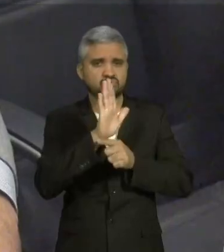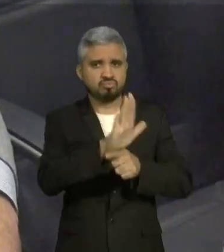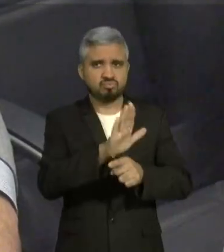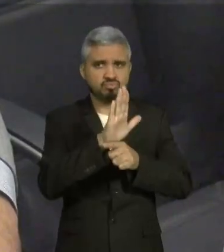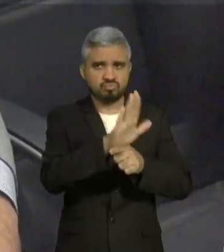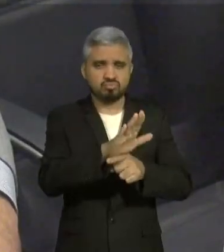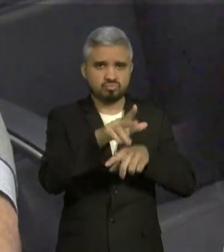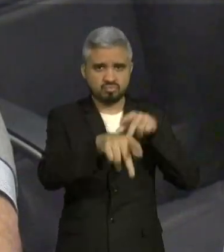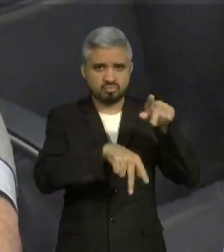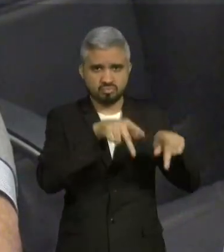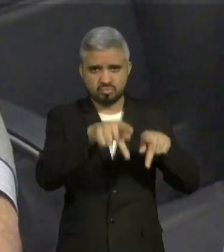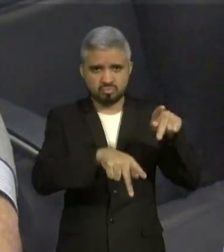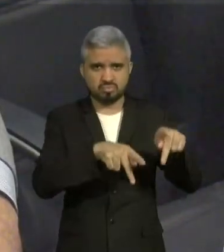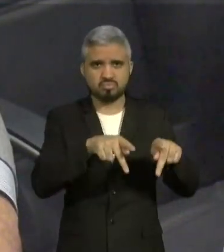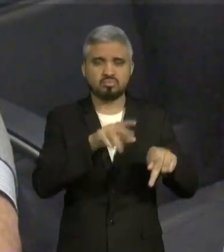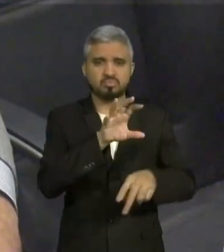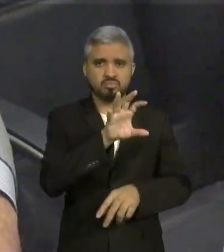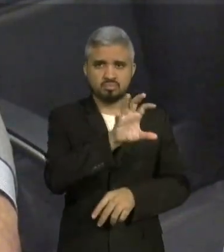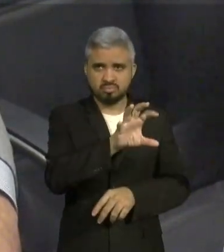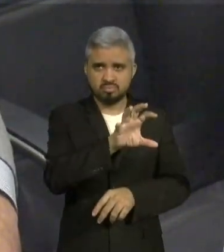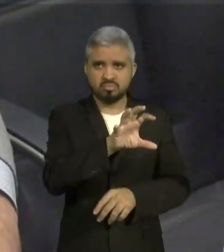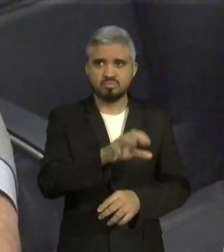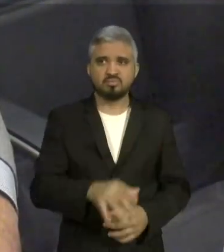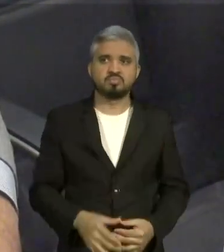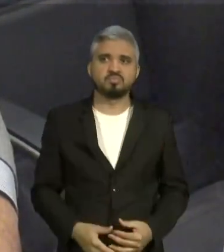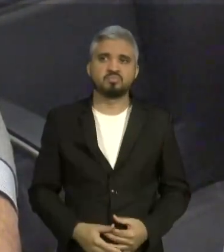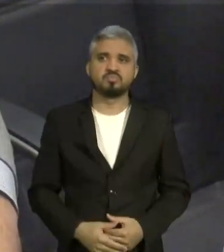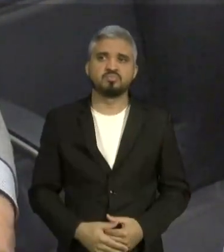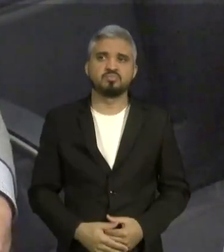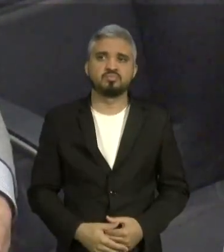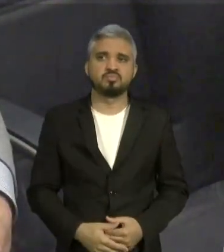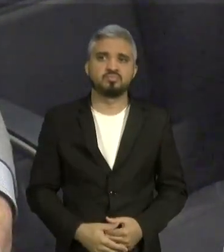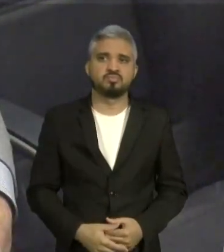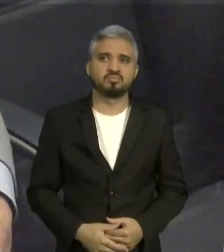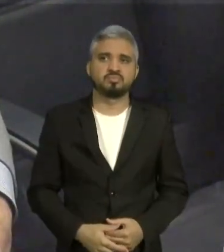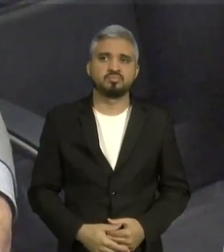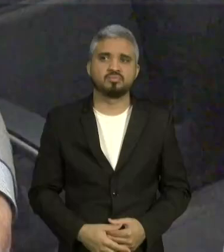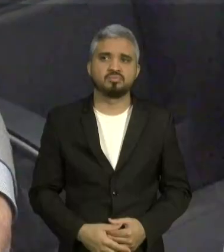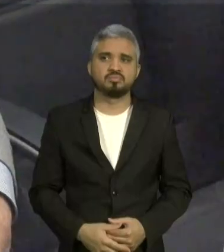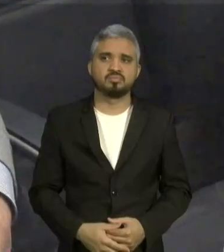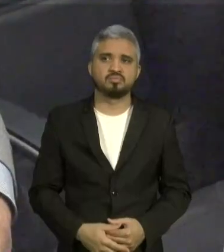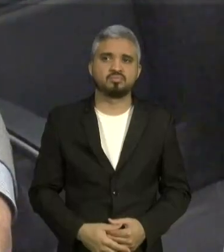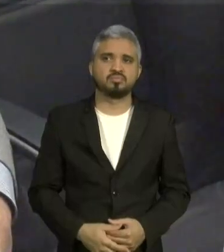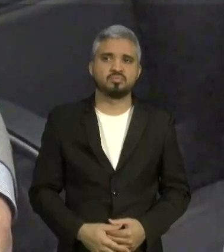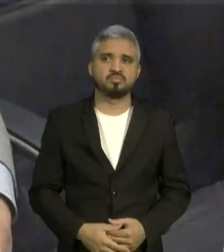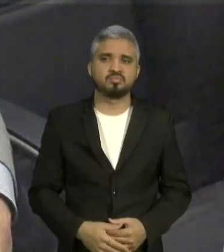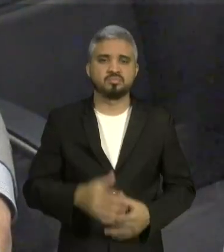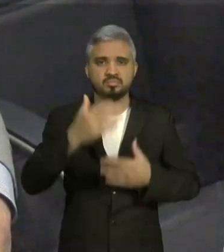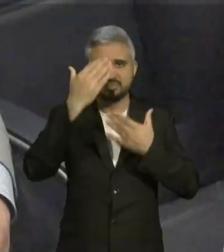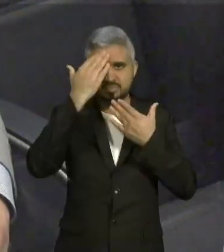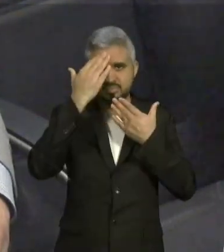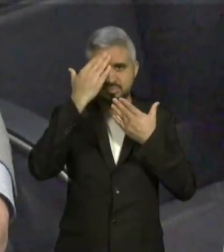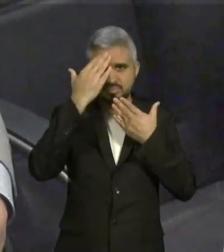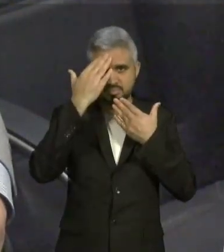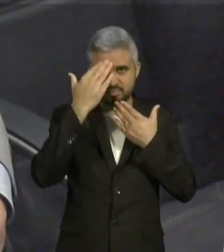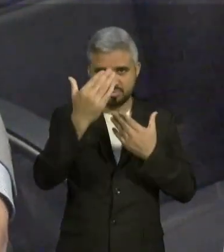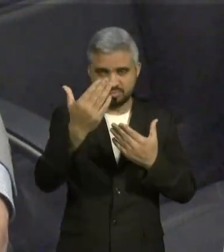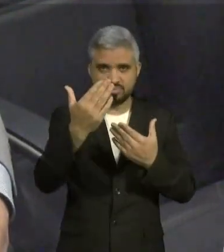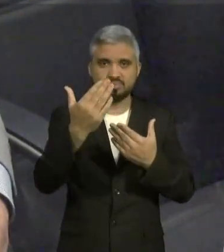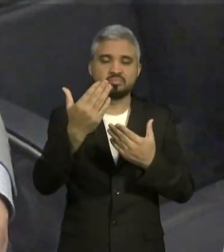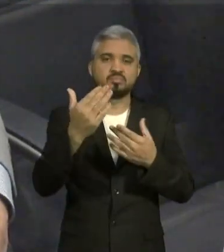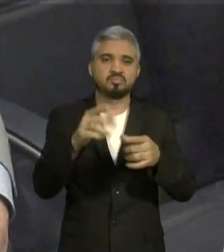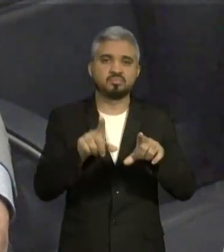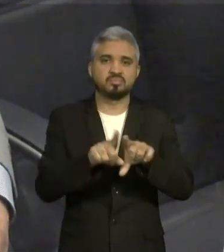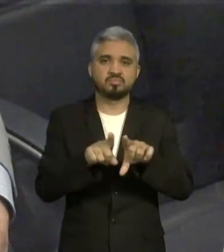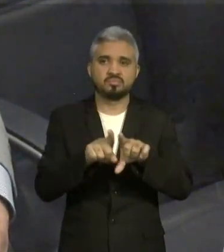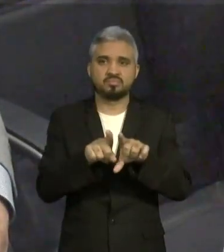povo daquela região que o tanto precisa. Agradeço o espaço e também parabenizo